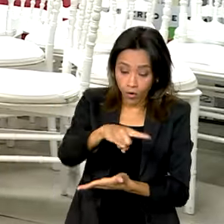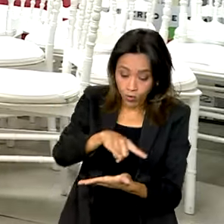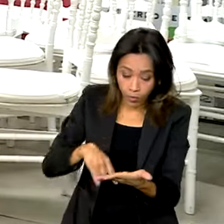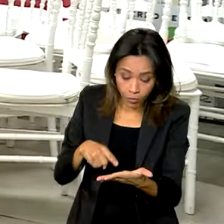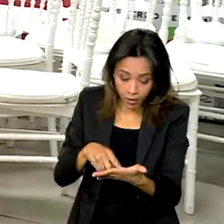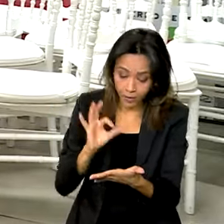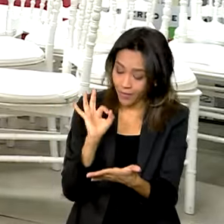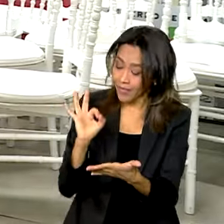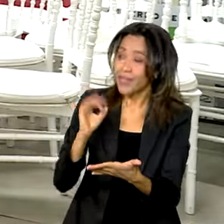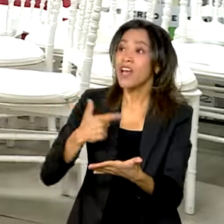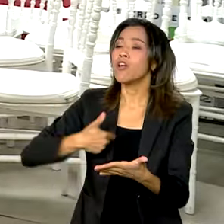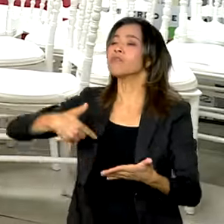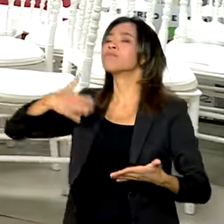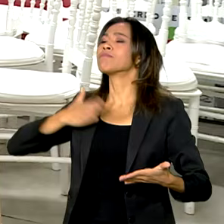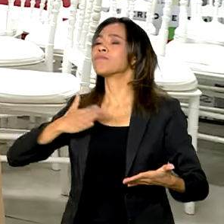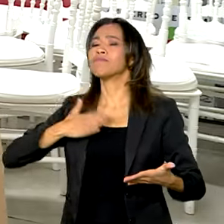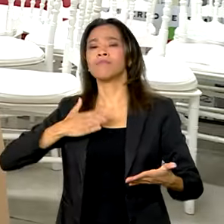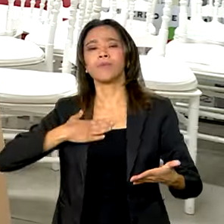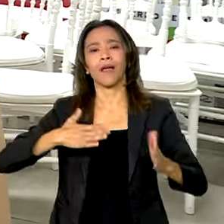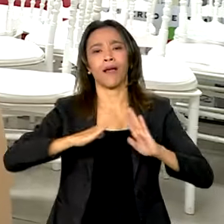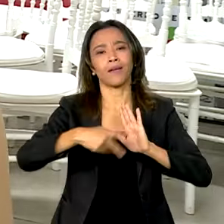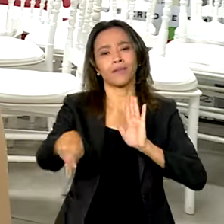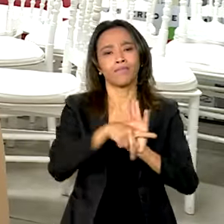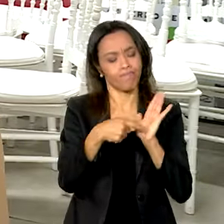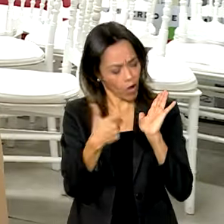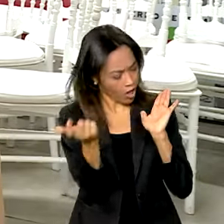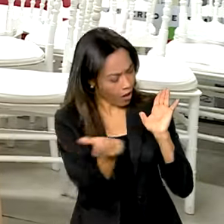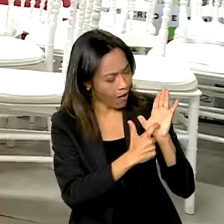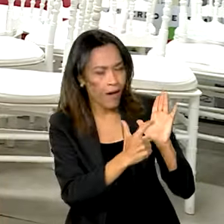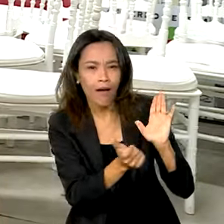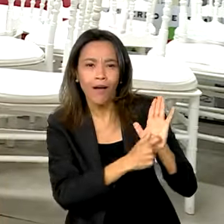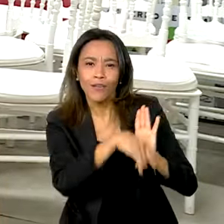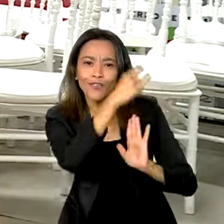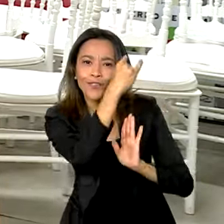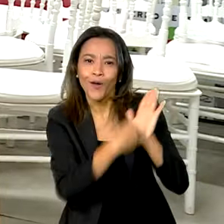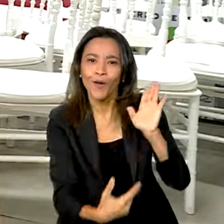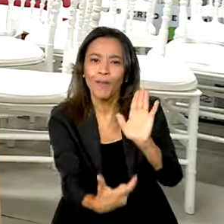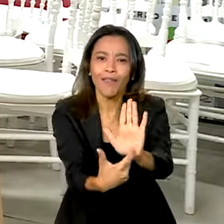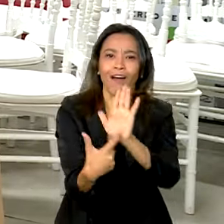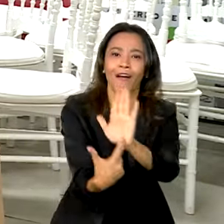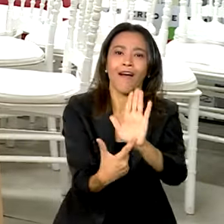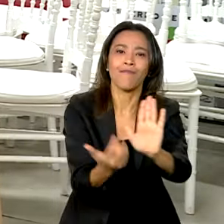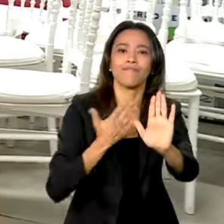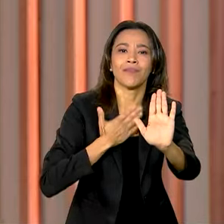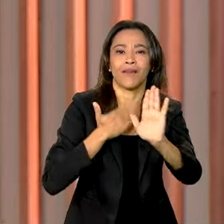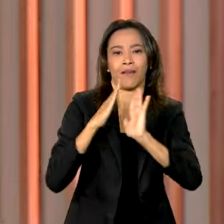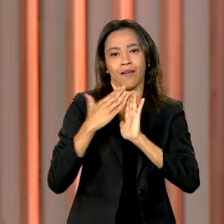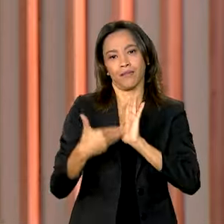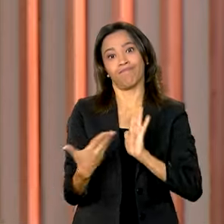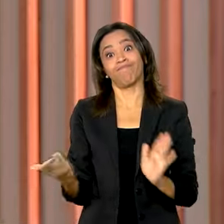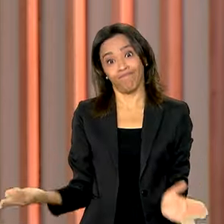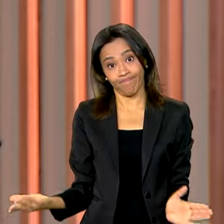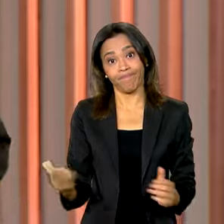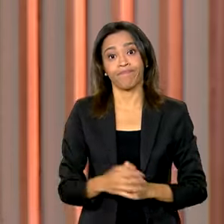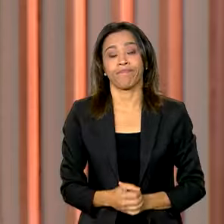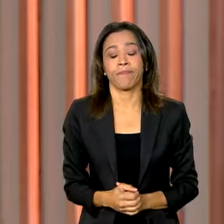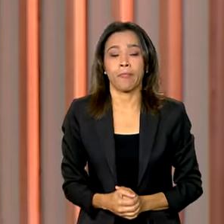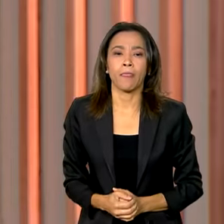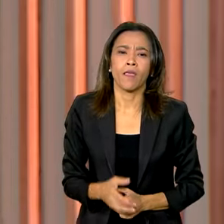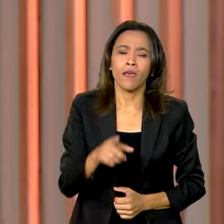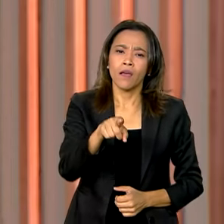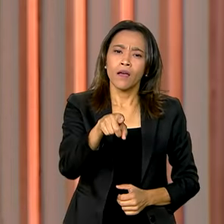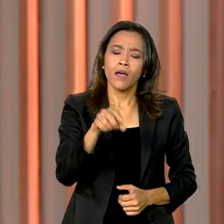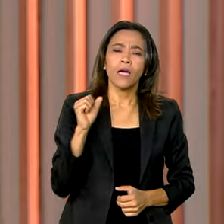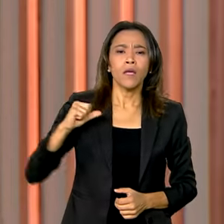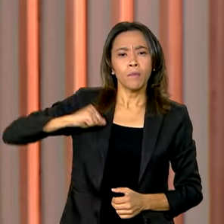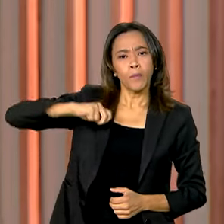uma cidadã, porque eu posso falar. Eu tenho a minha casa escriturada. Hoje é digna a moradia onde eu moro. Em Portugal,